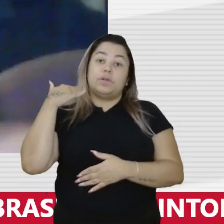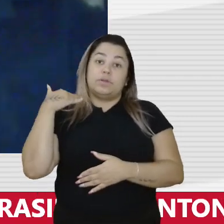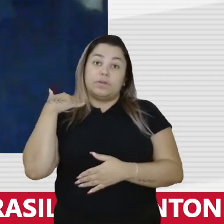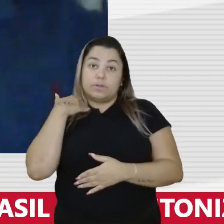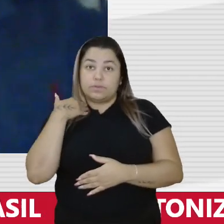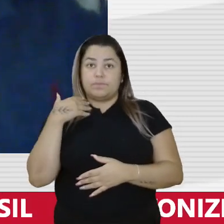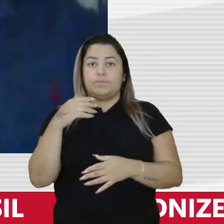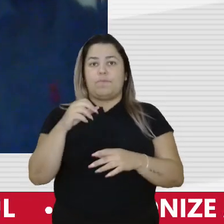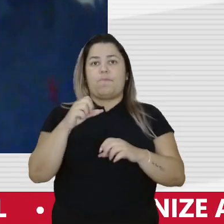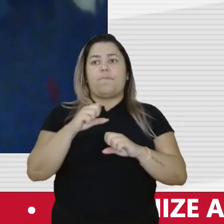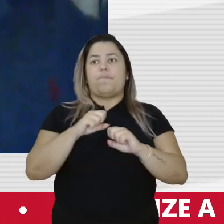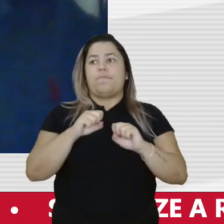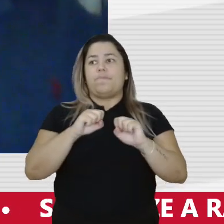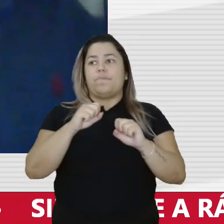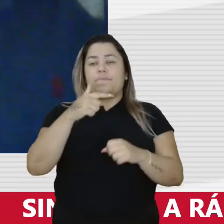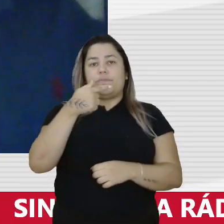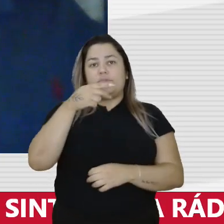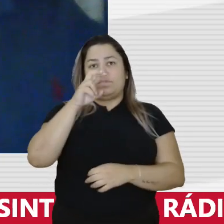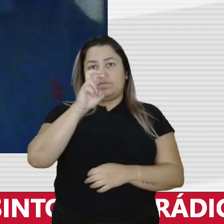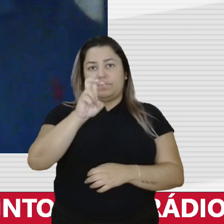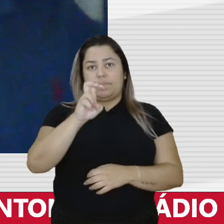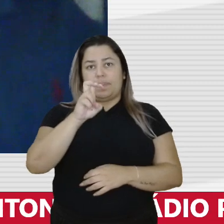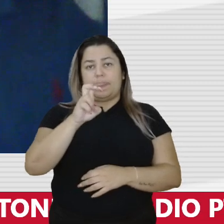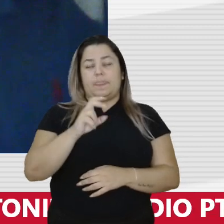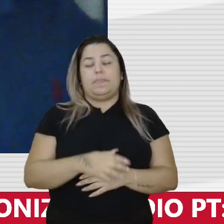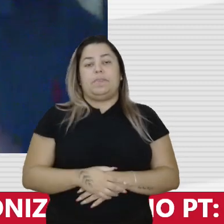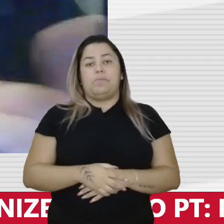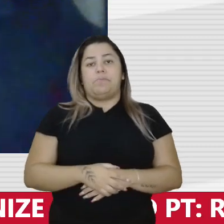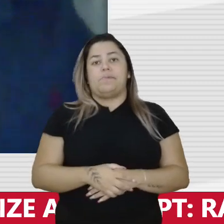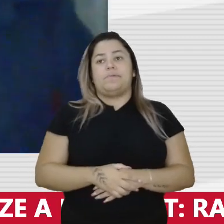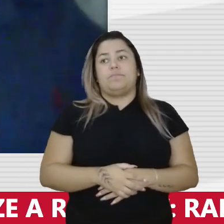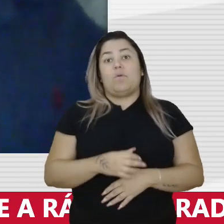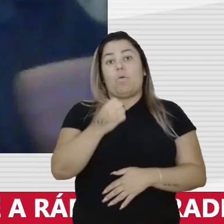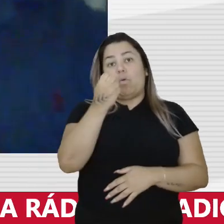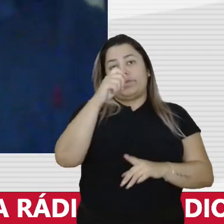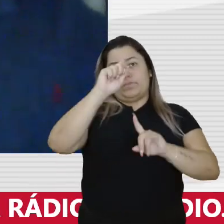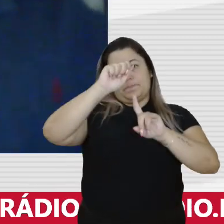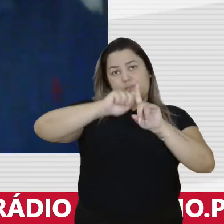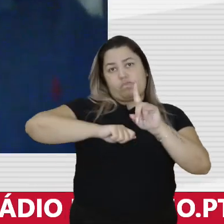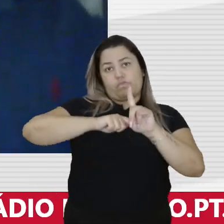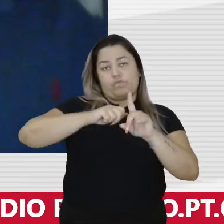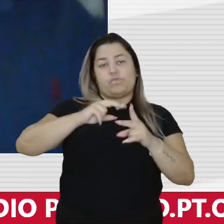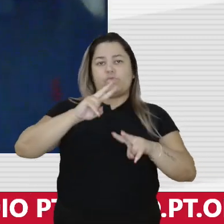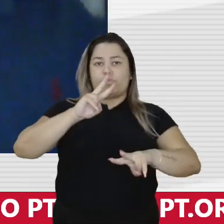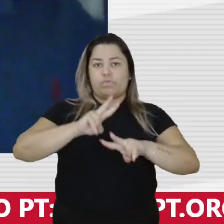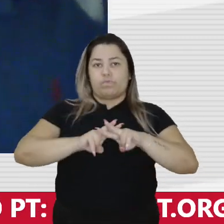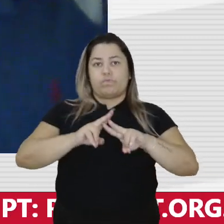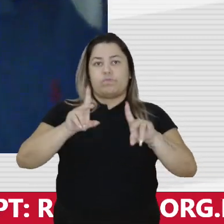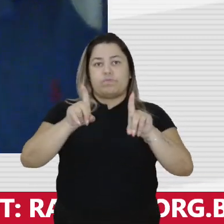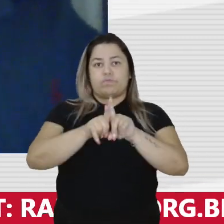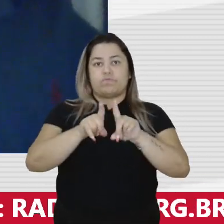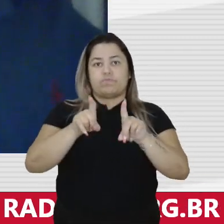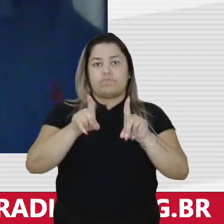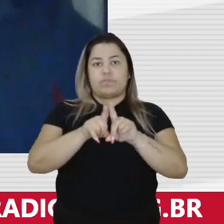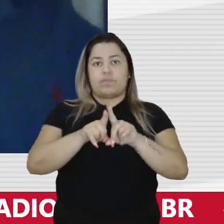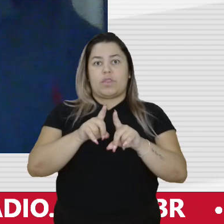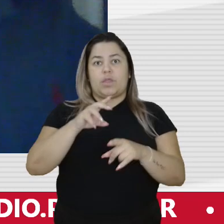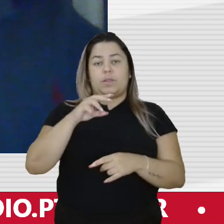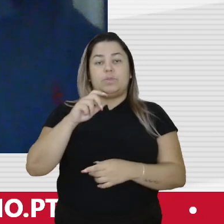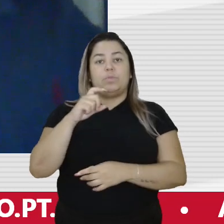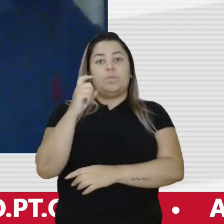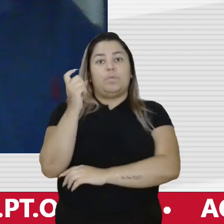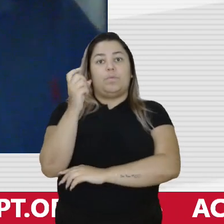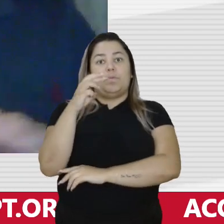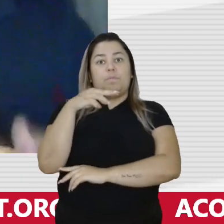64% em 65%, passou oito meses preso, e foi confinado em Mato Grosso do Sul.